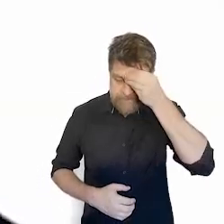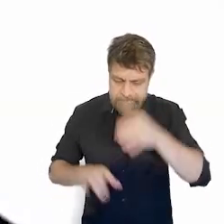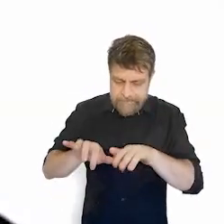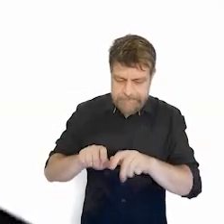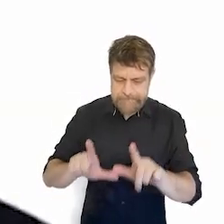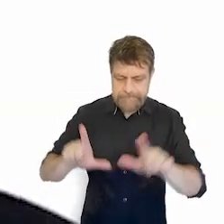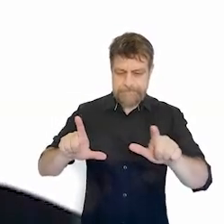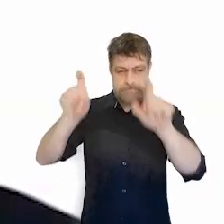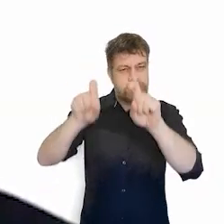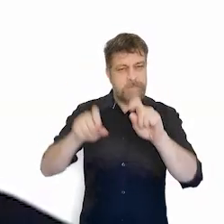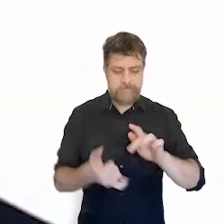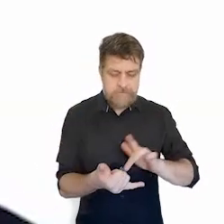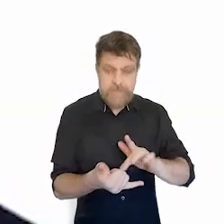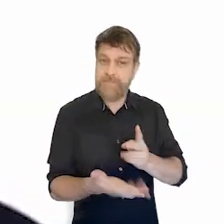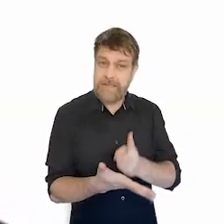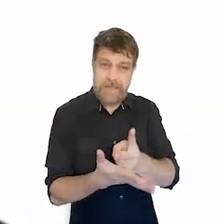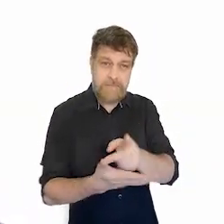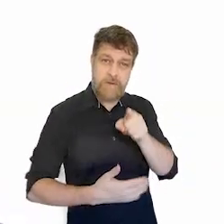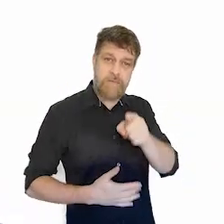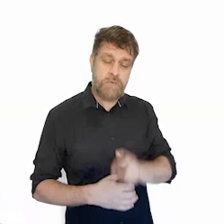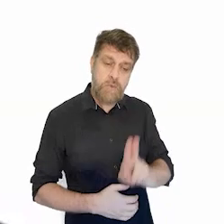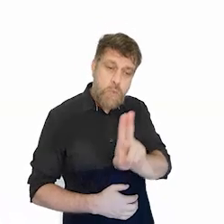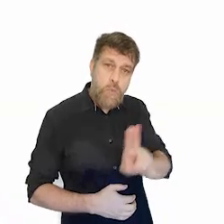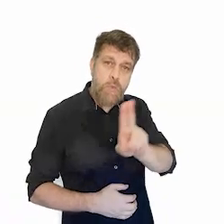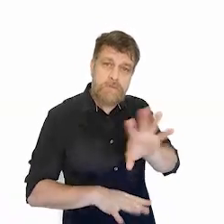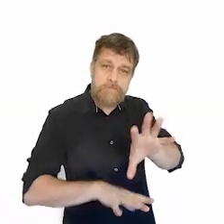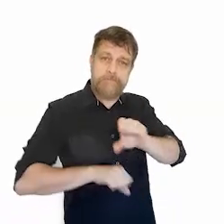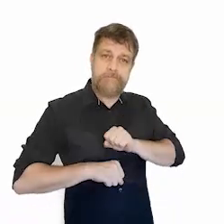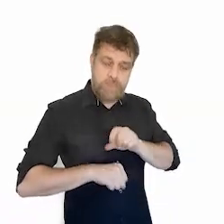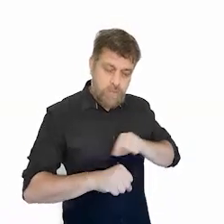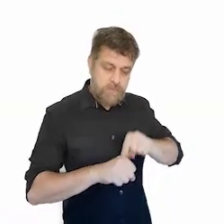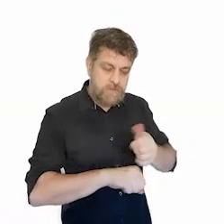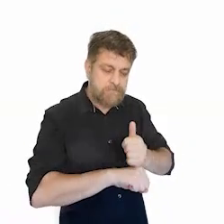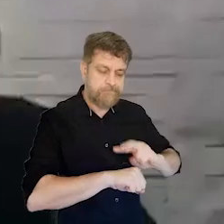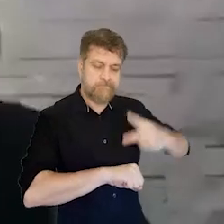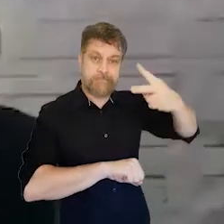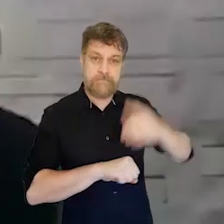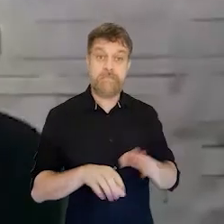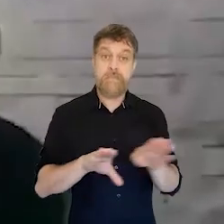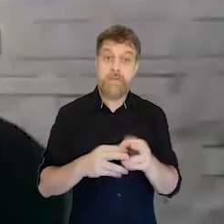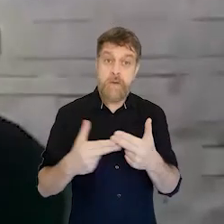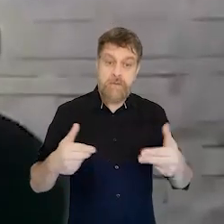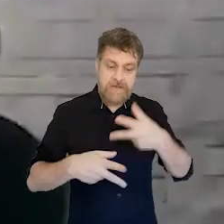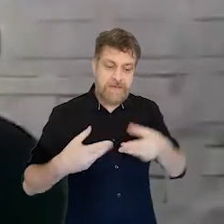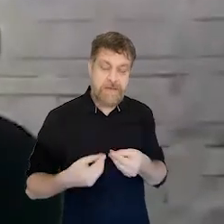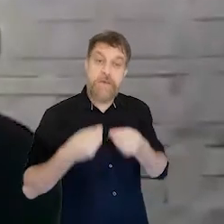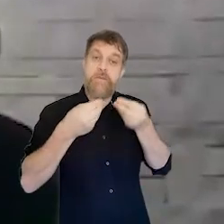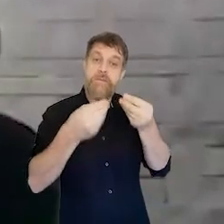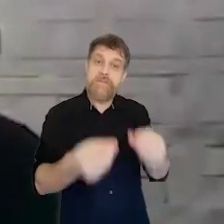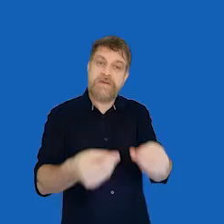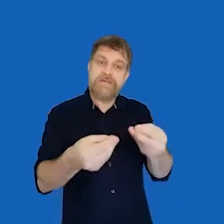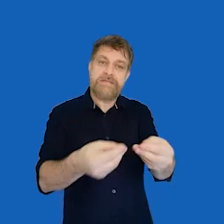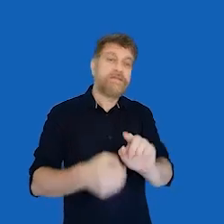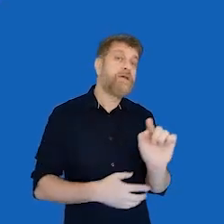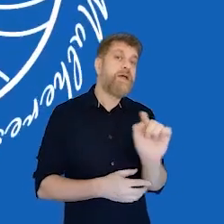que vocês possam sempre poder utilizar esse conteúdo para o desenvolvimento pronto. Uma outra coisa que vai vir de presente para vocês